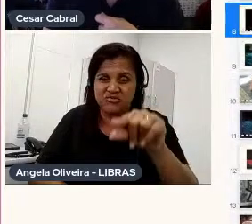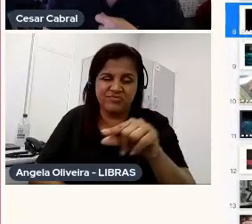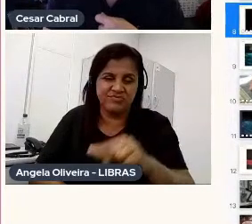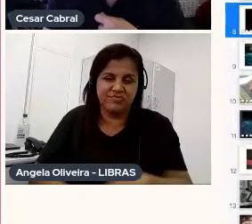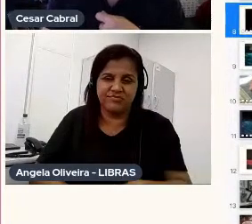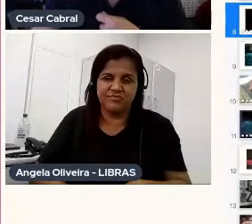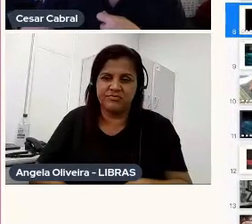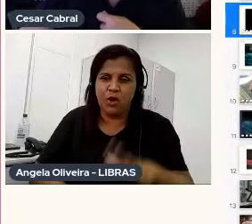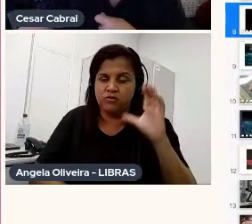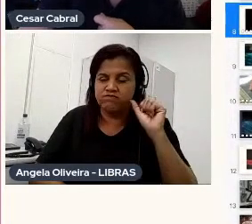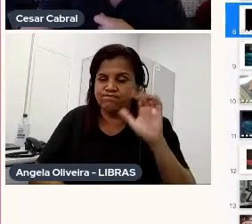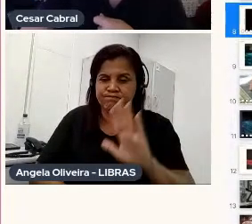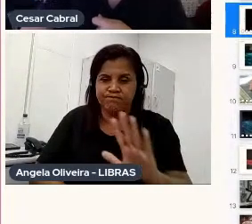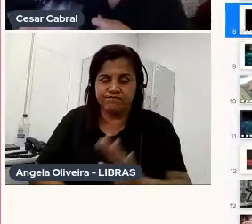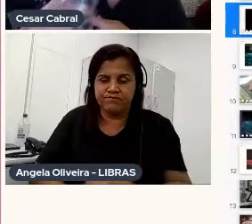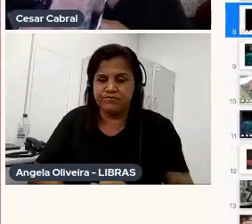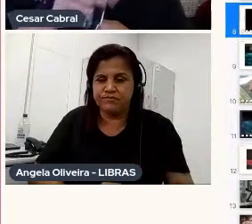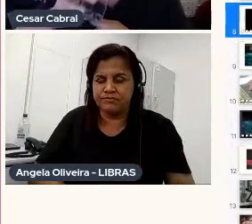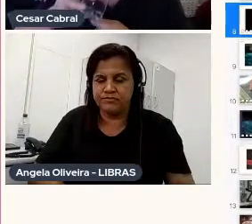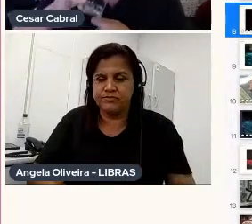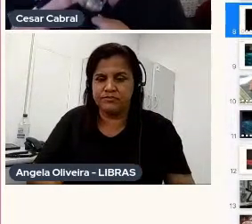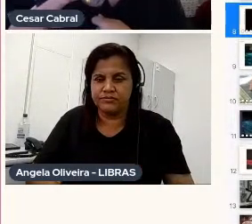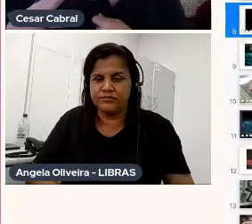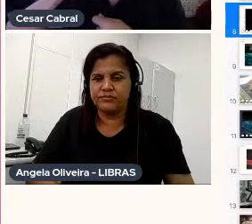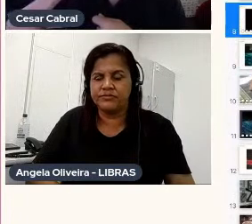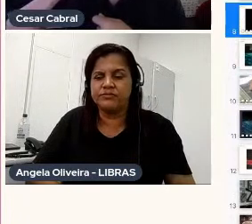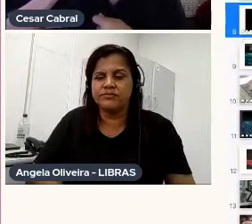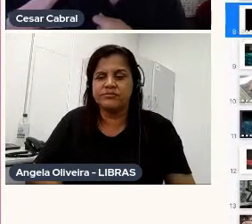tem amigas, assim, mas me incomoda,